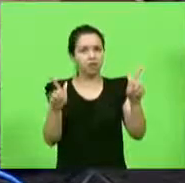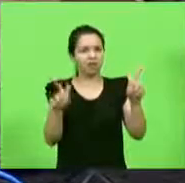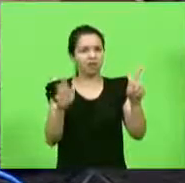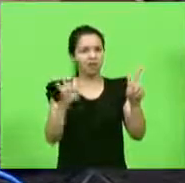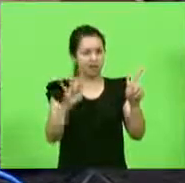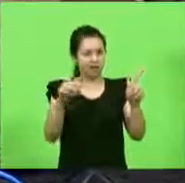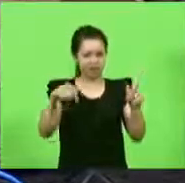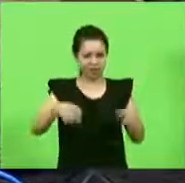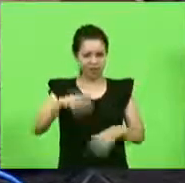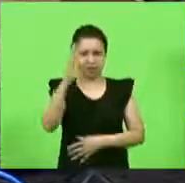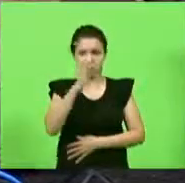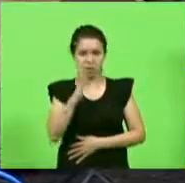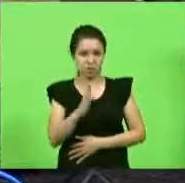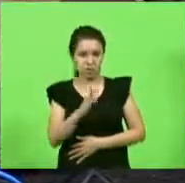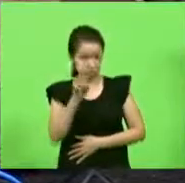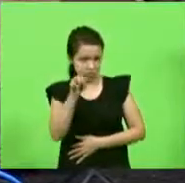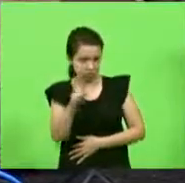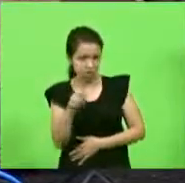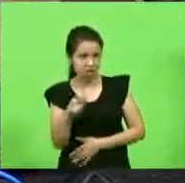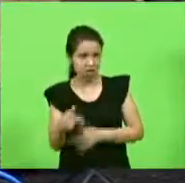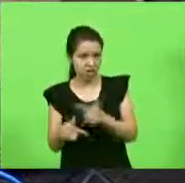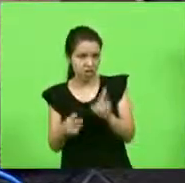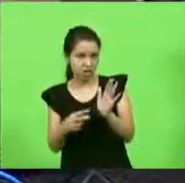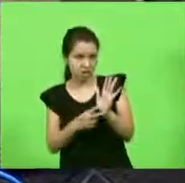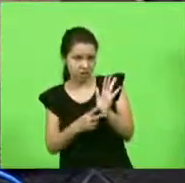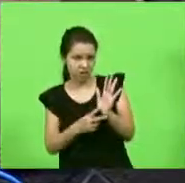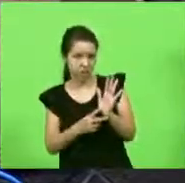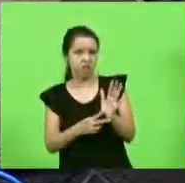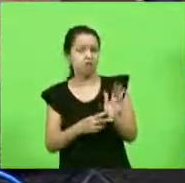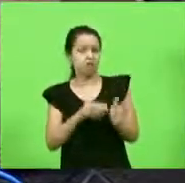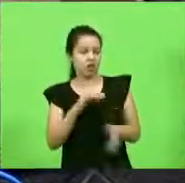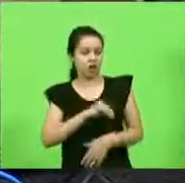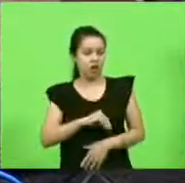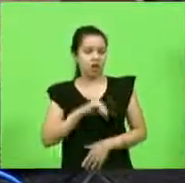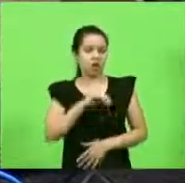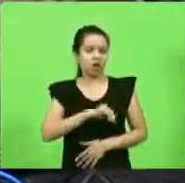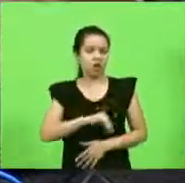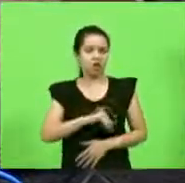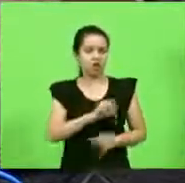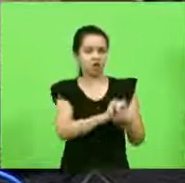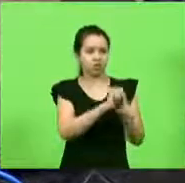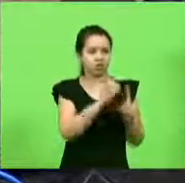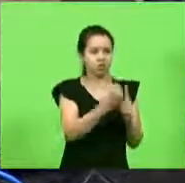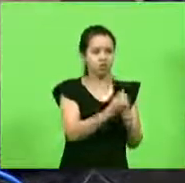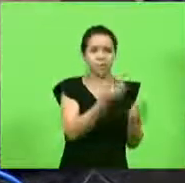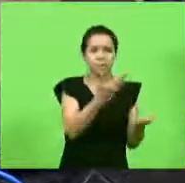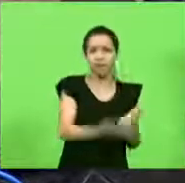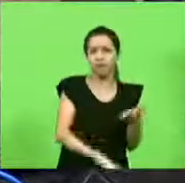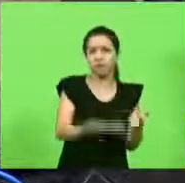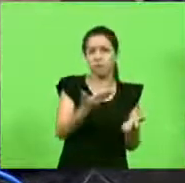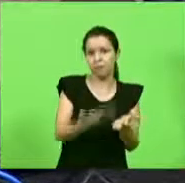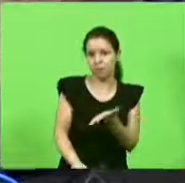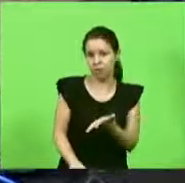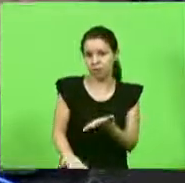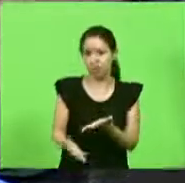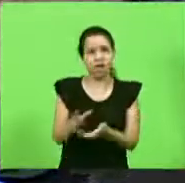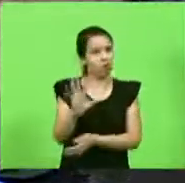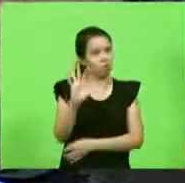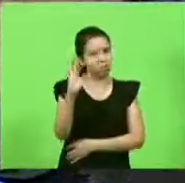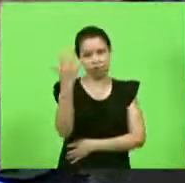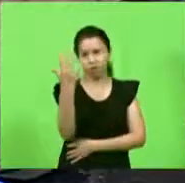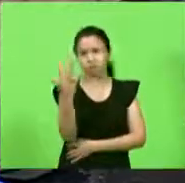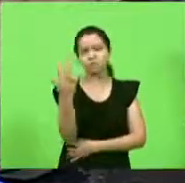Aqui é só, se você é sindicalista, você só ganha e ganha. A sociedade só perde e perde. É só isso que acontece.